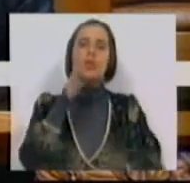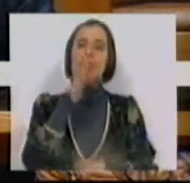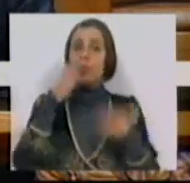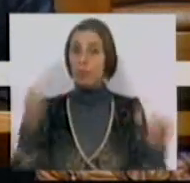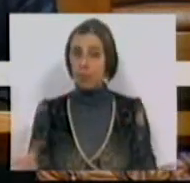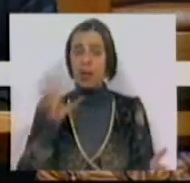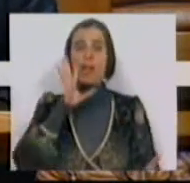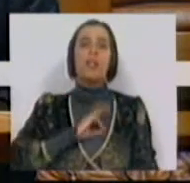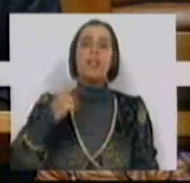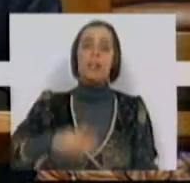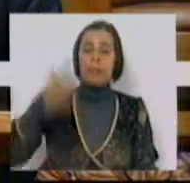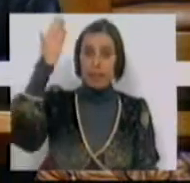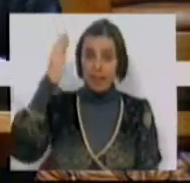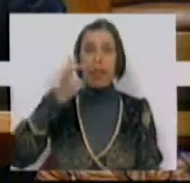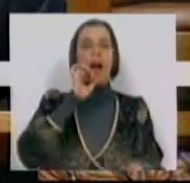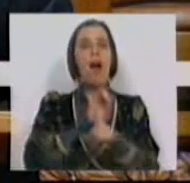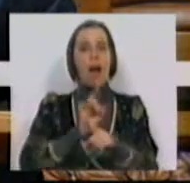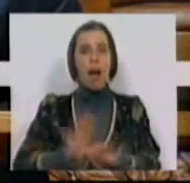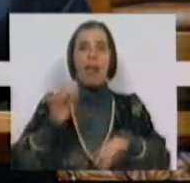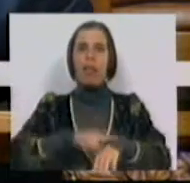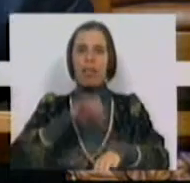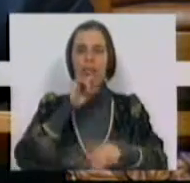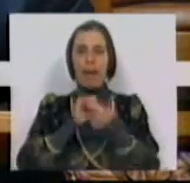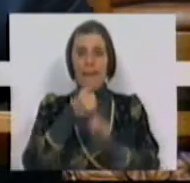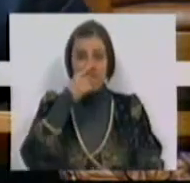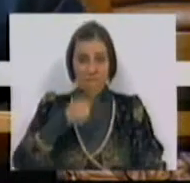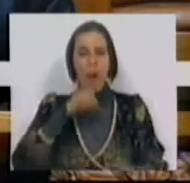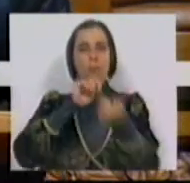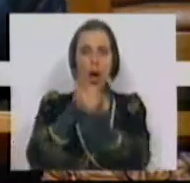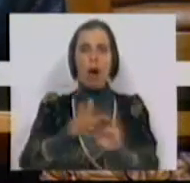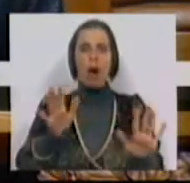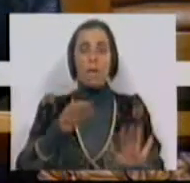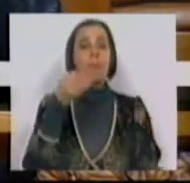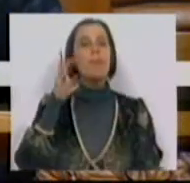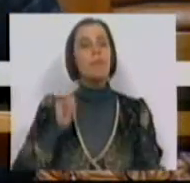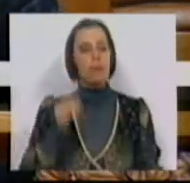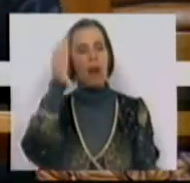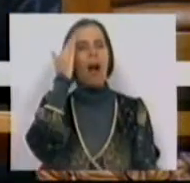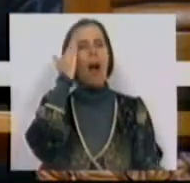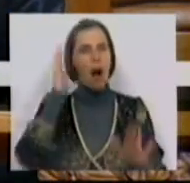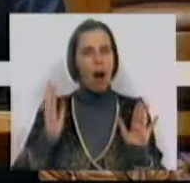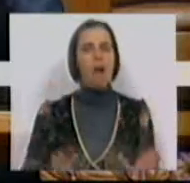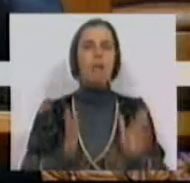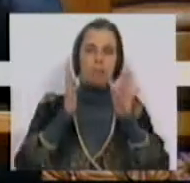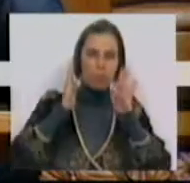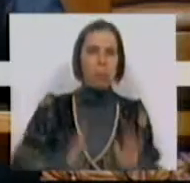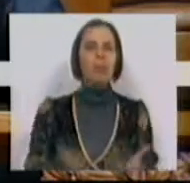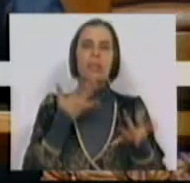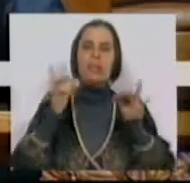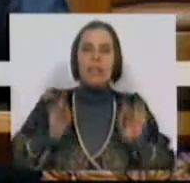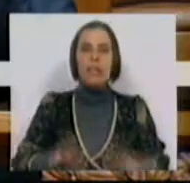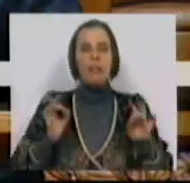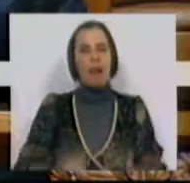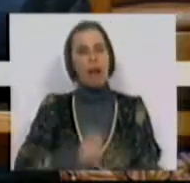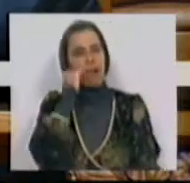Deputados, Sra. Presidente, ainda estamos a tempo de corrigir este erro. O PS considera que é necessário evitar